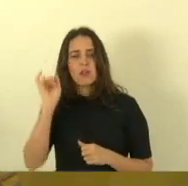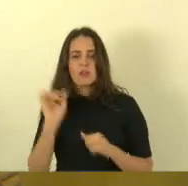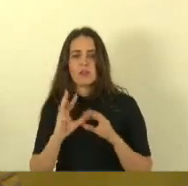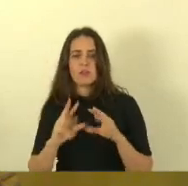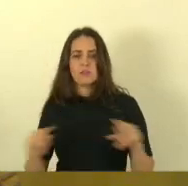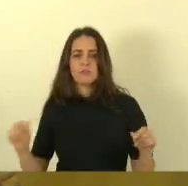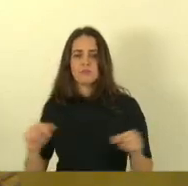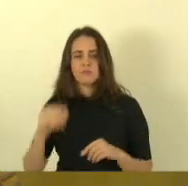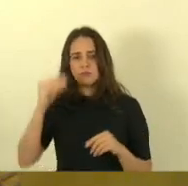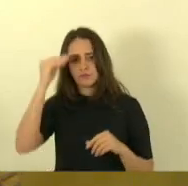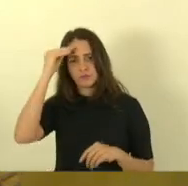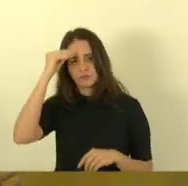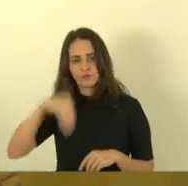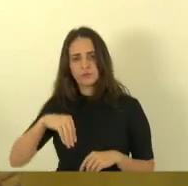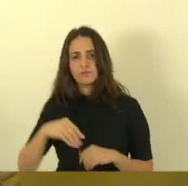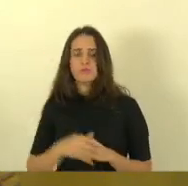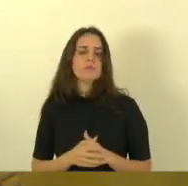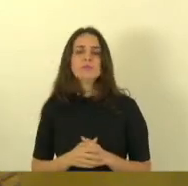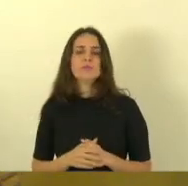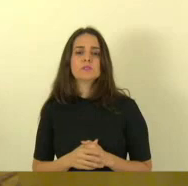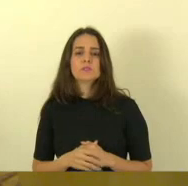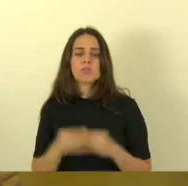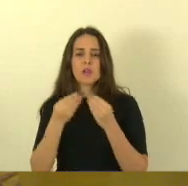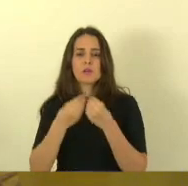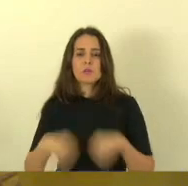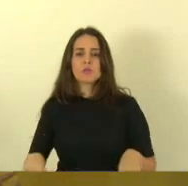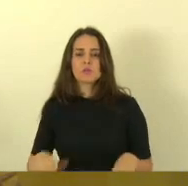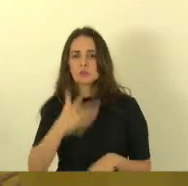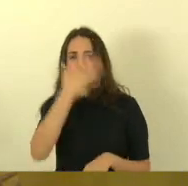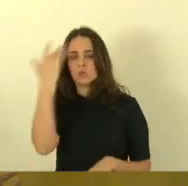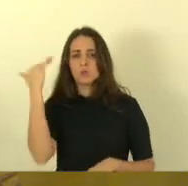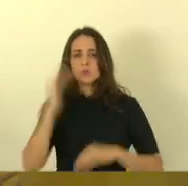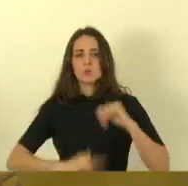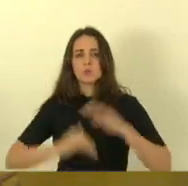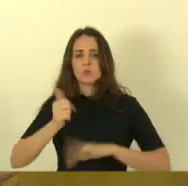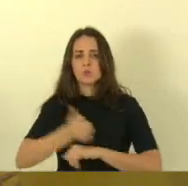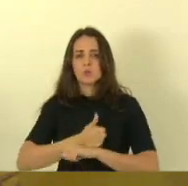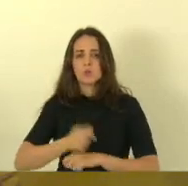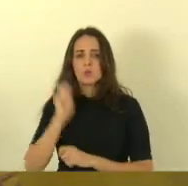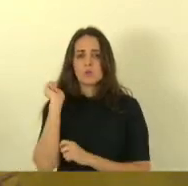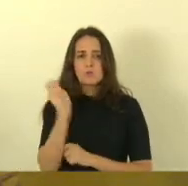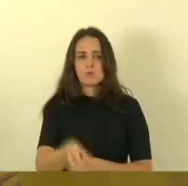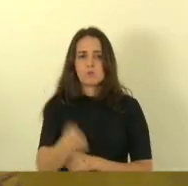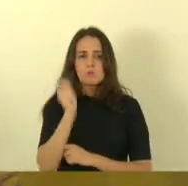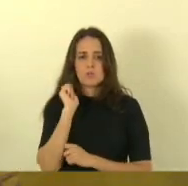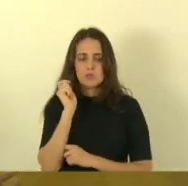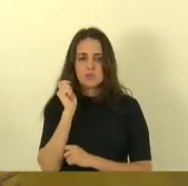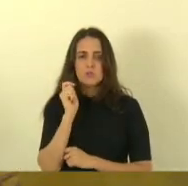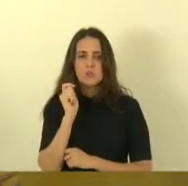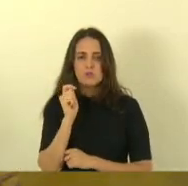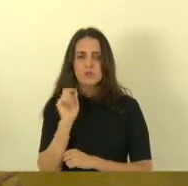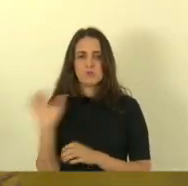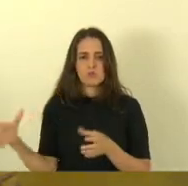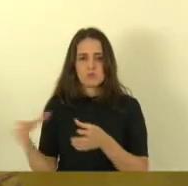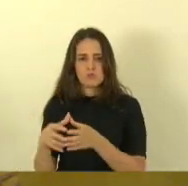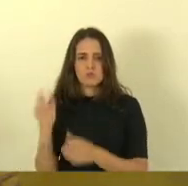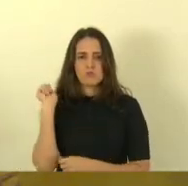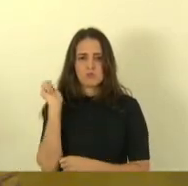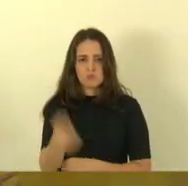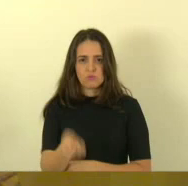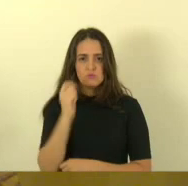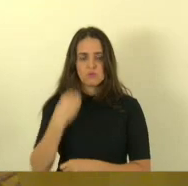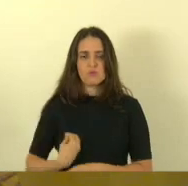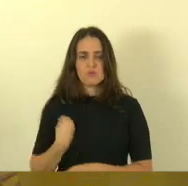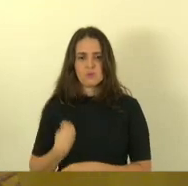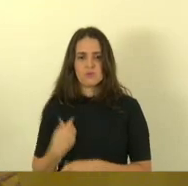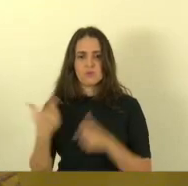prejudica sobremaneira a todos os pescadores uma colônia muito grande e histórica de pescadores que existem ali